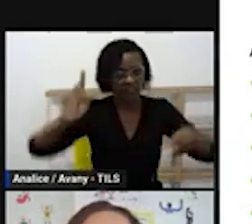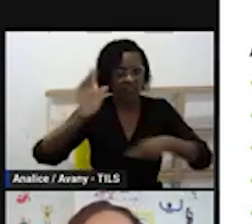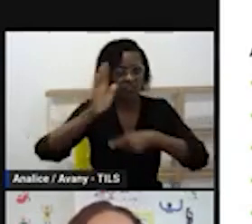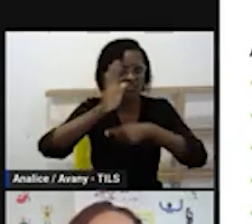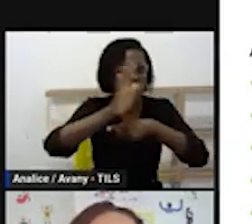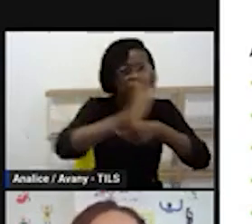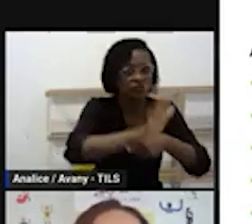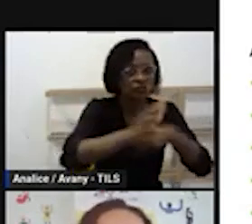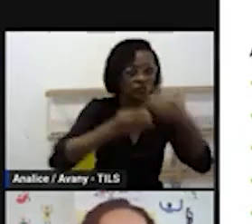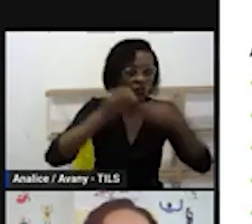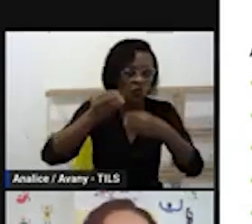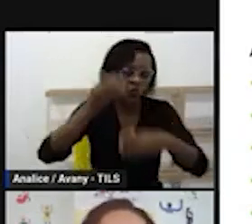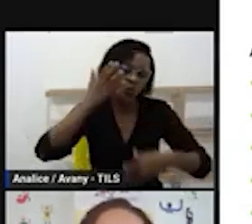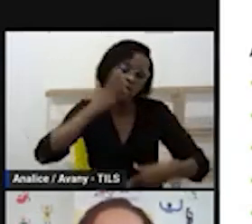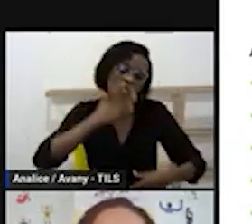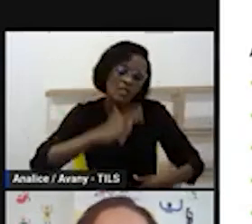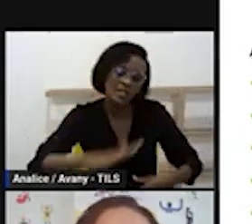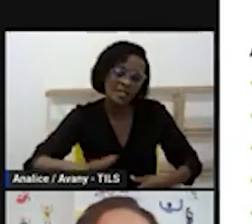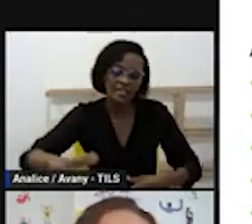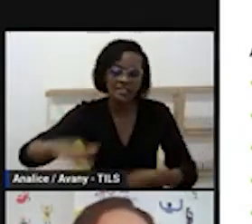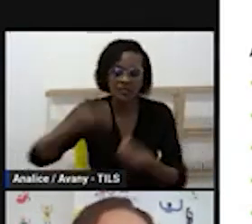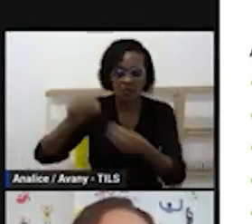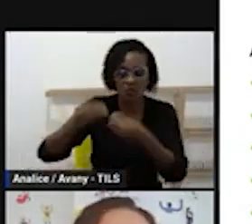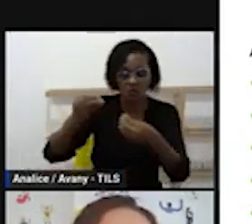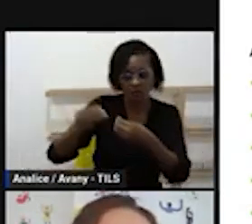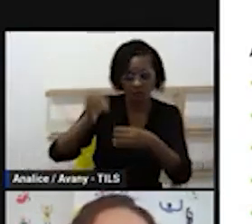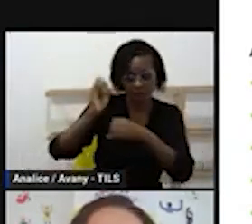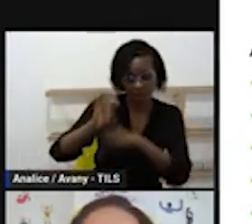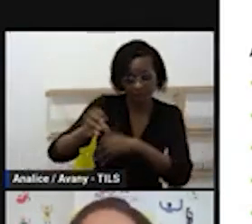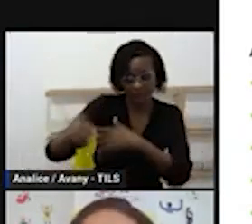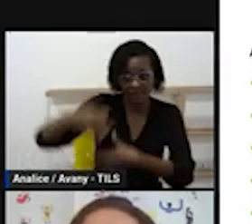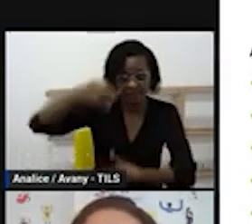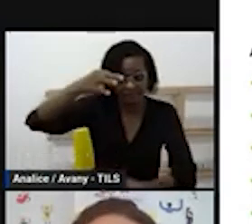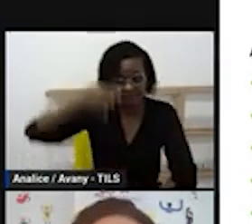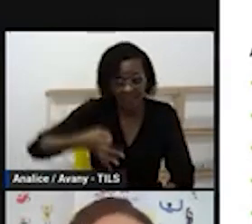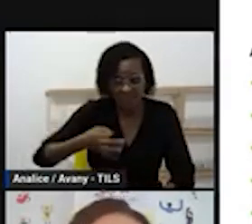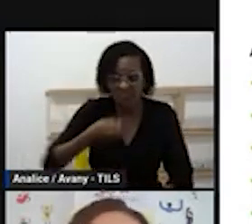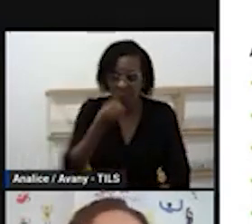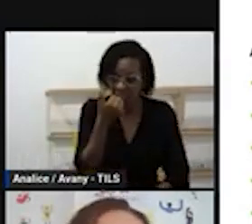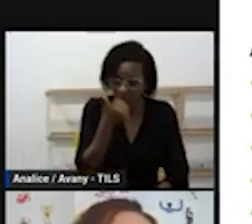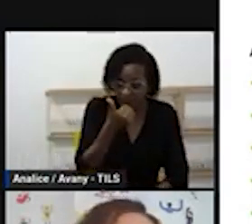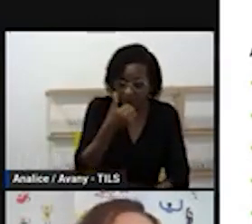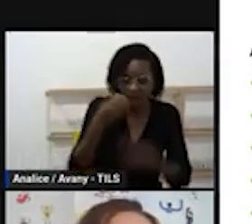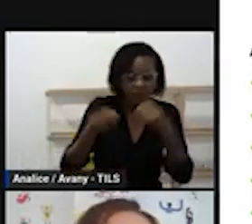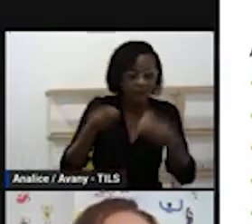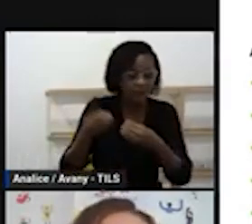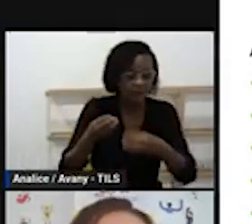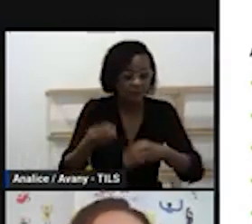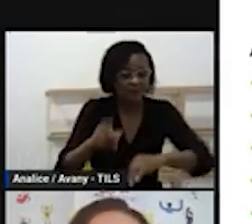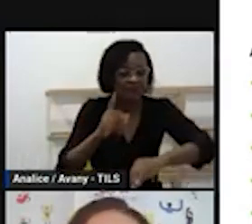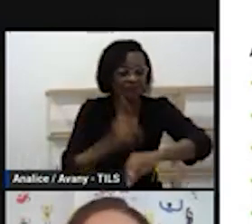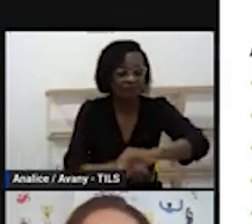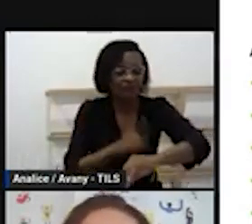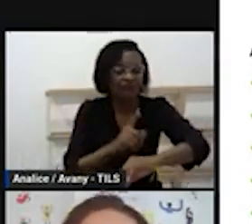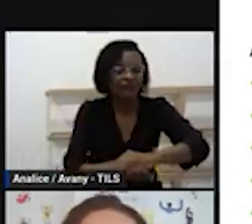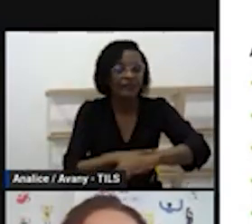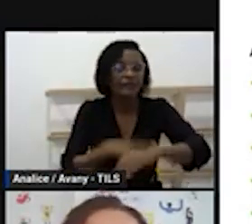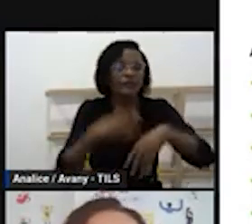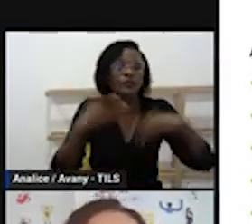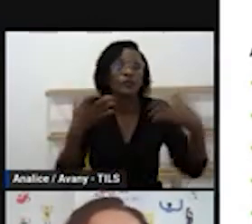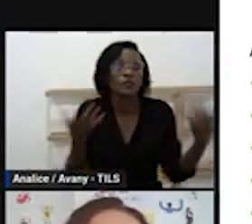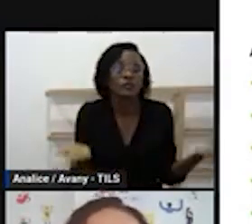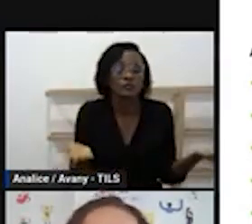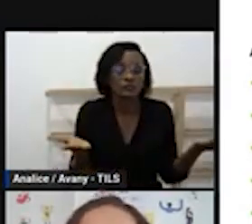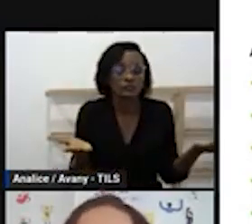nomenclatura de tempo de trabalho se a gente chamar de momentos é a mesma coisa tempo de trabalho e momento são a mesma coisa